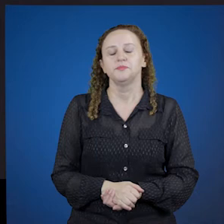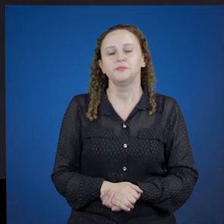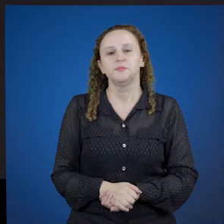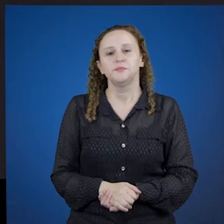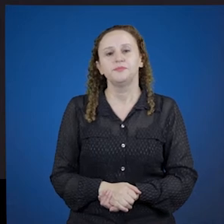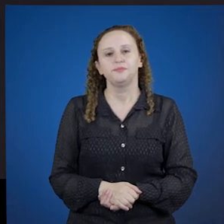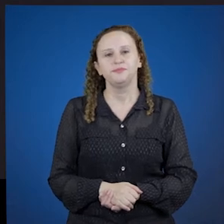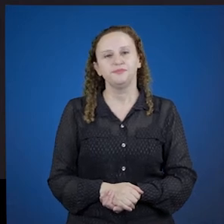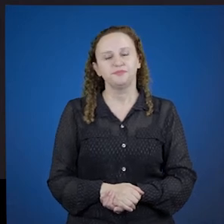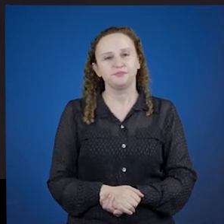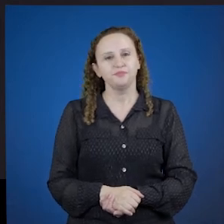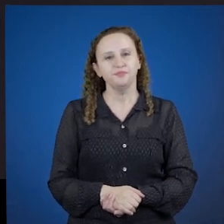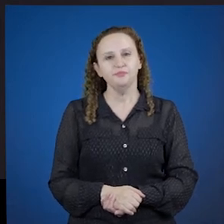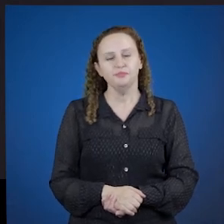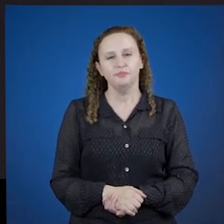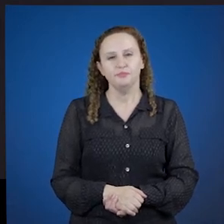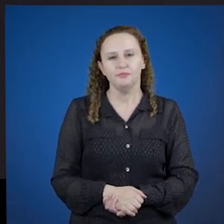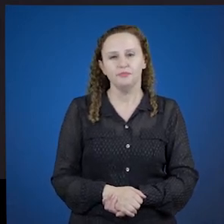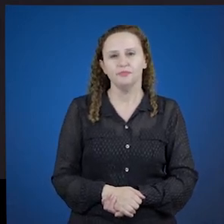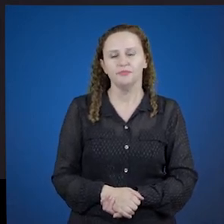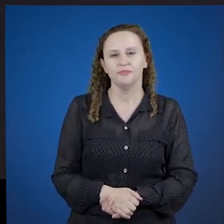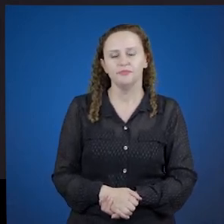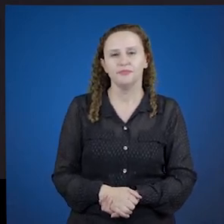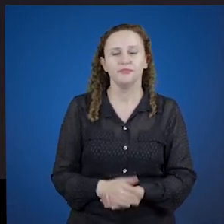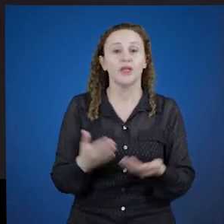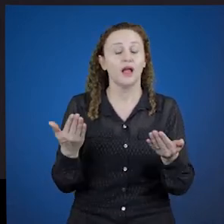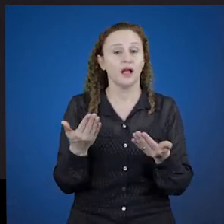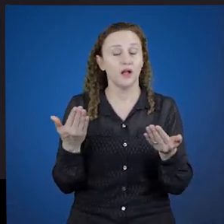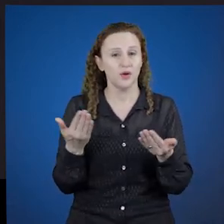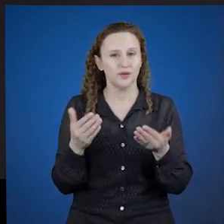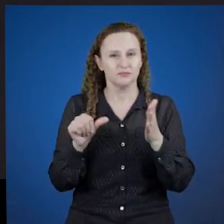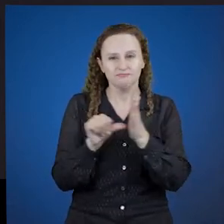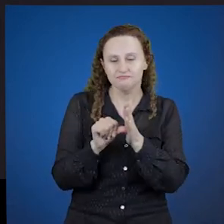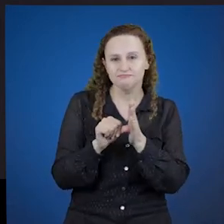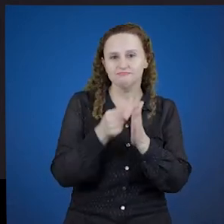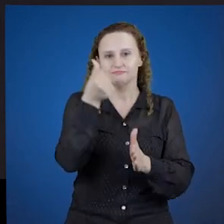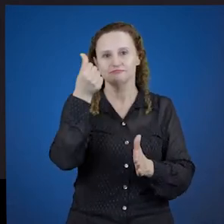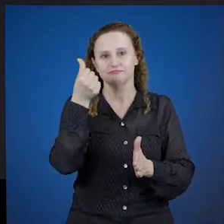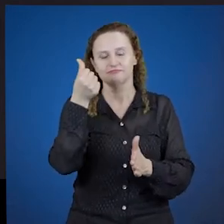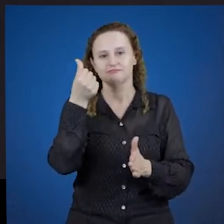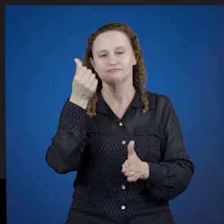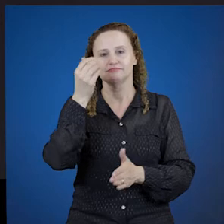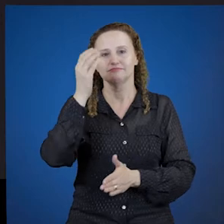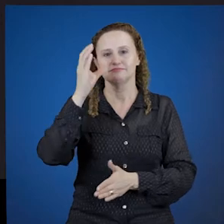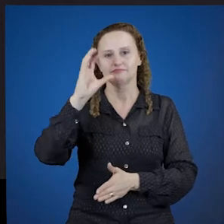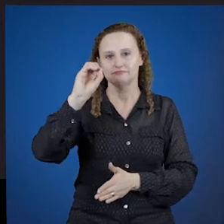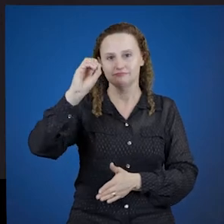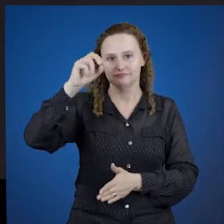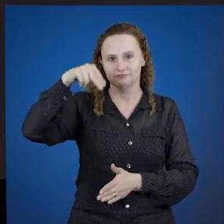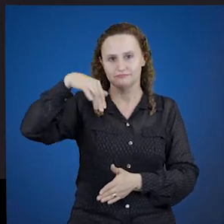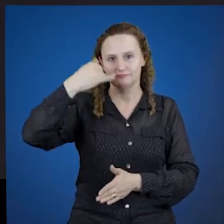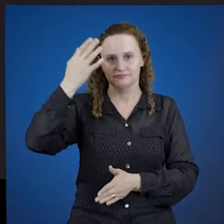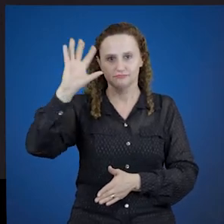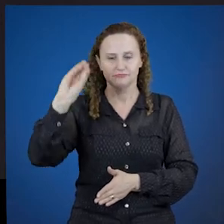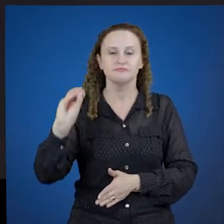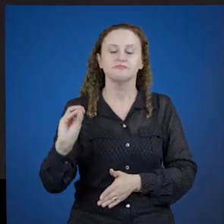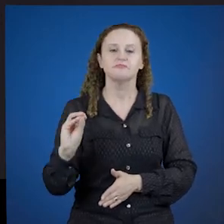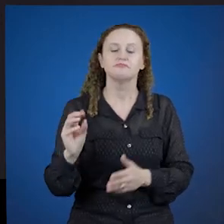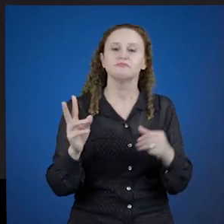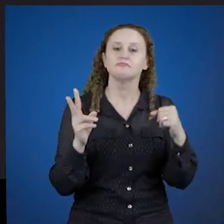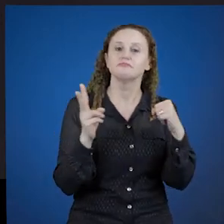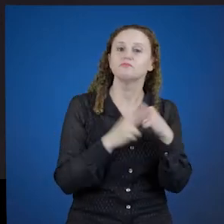Muito bem. Deteremos, então, aqui na primeira conjugação, que são os verbos